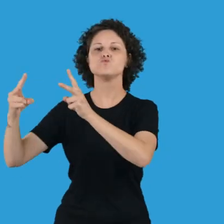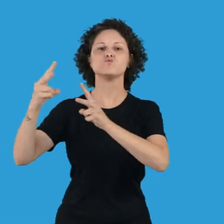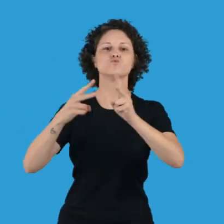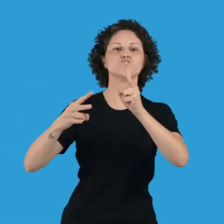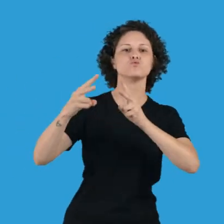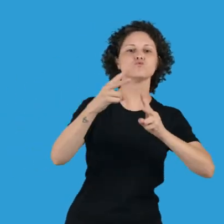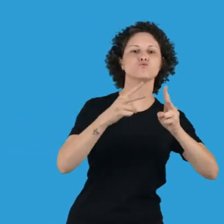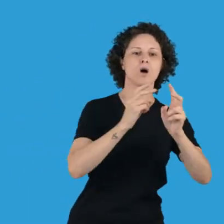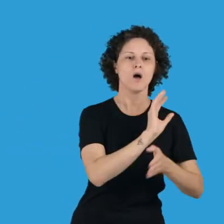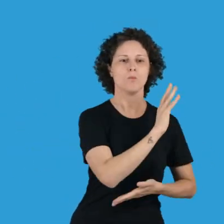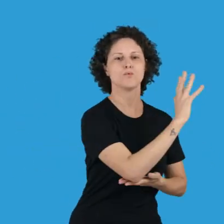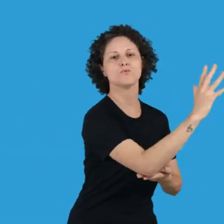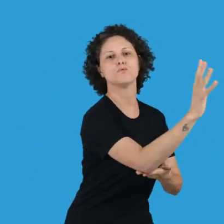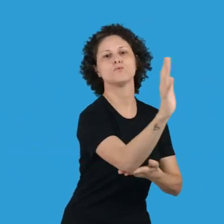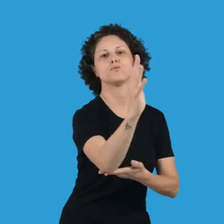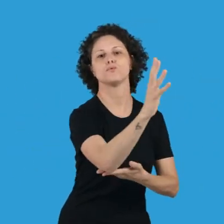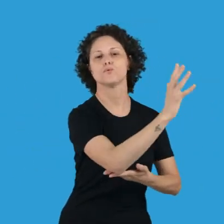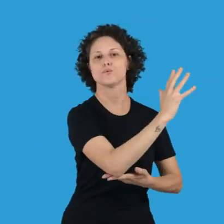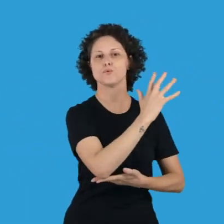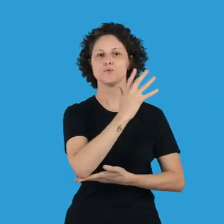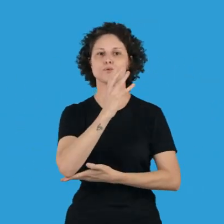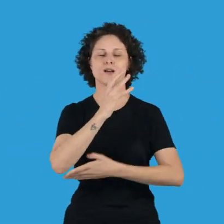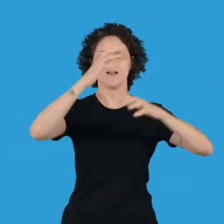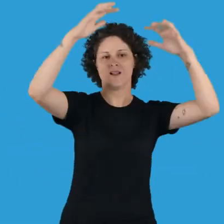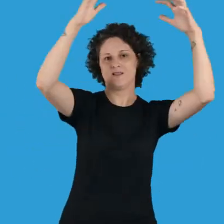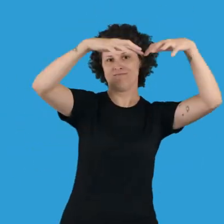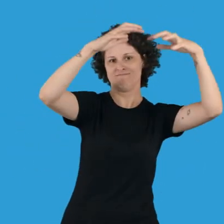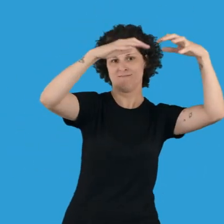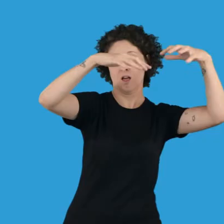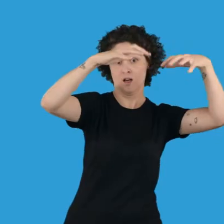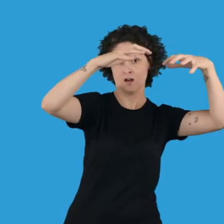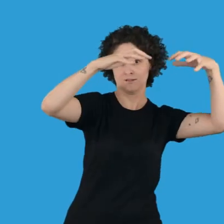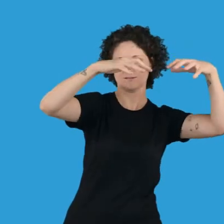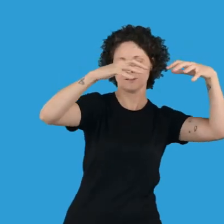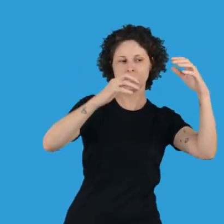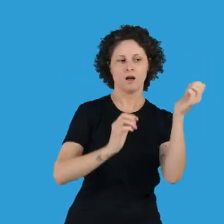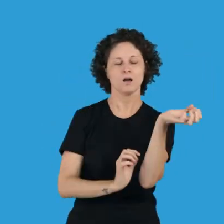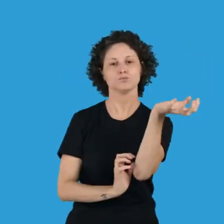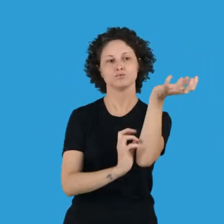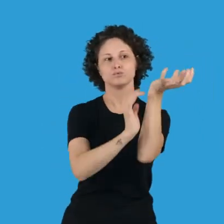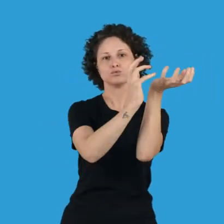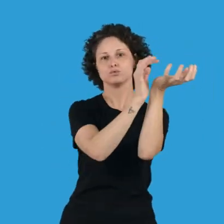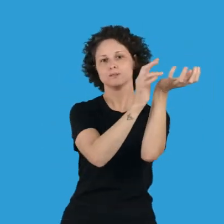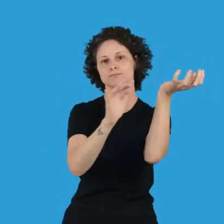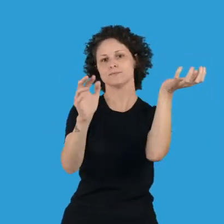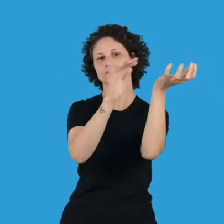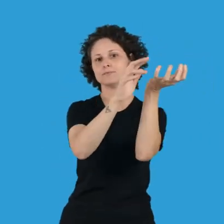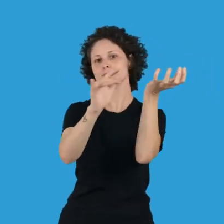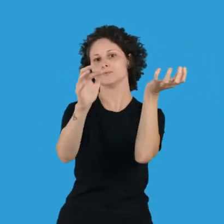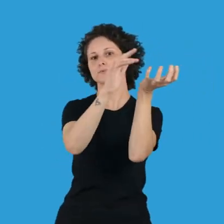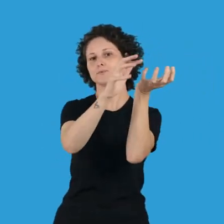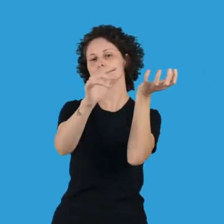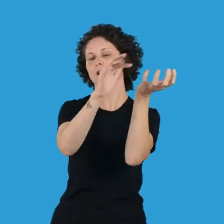parte desse vapor de água precipita, ou seja, cai em forma de chuva sobre a mata. As árvores transpirando devolvem o vapor de água